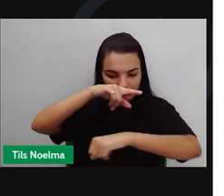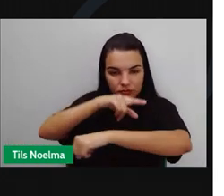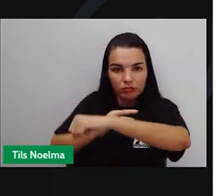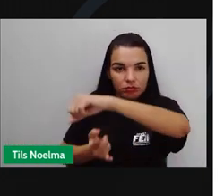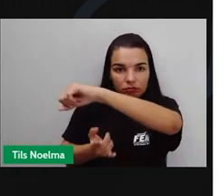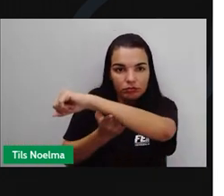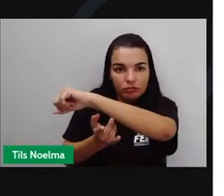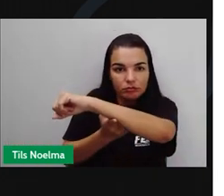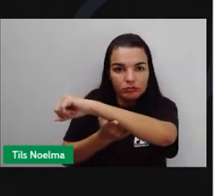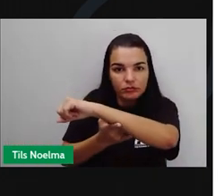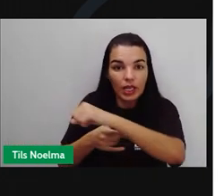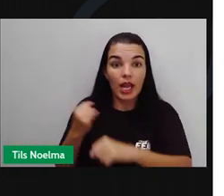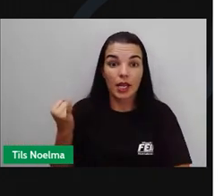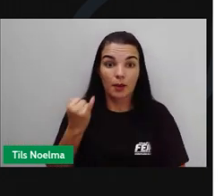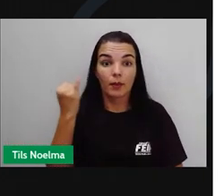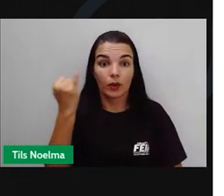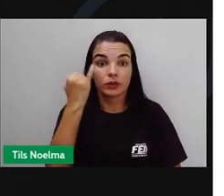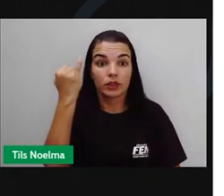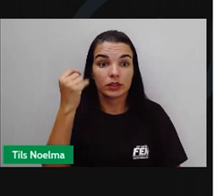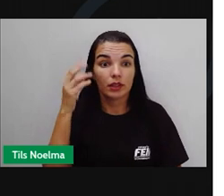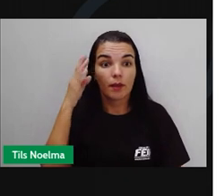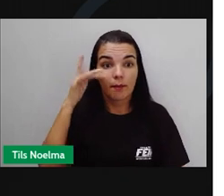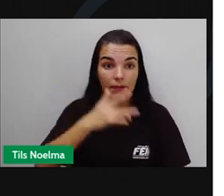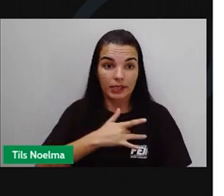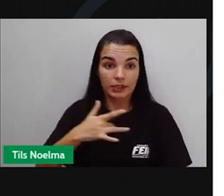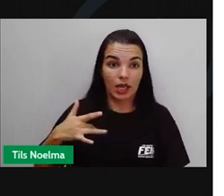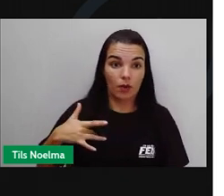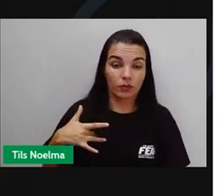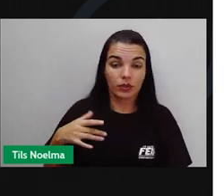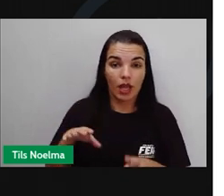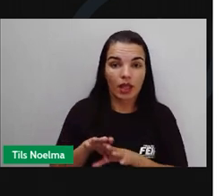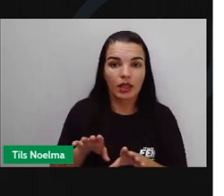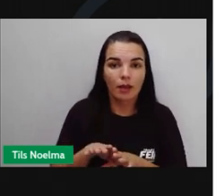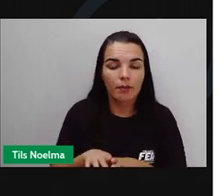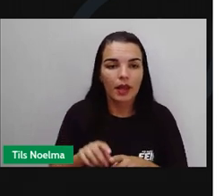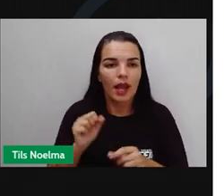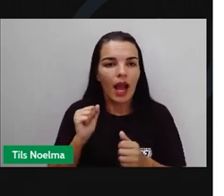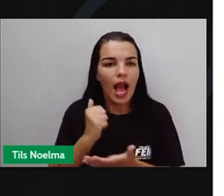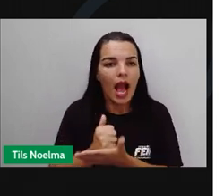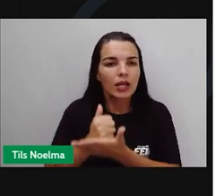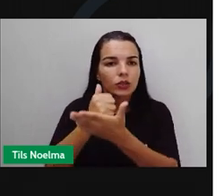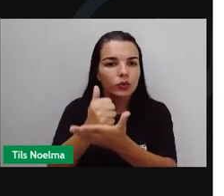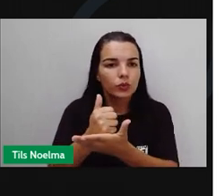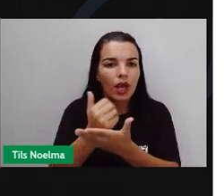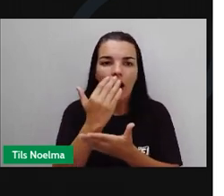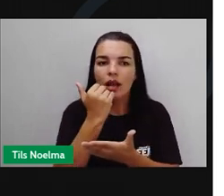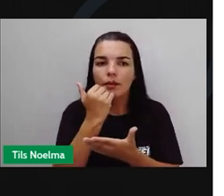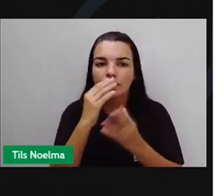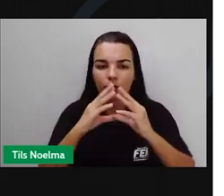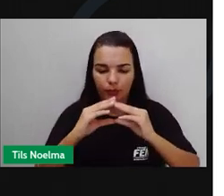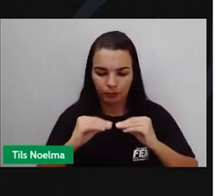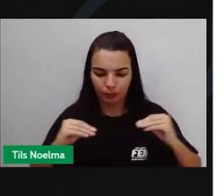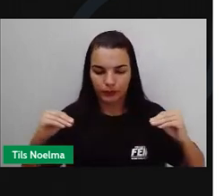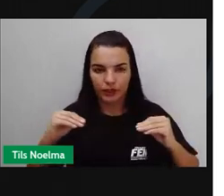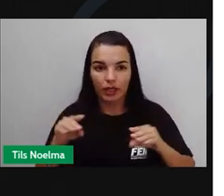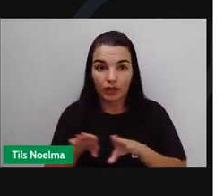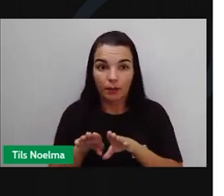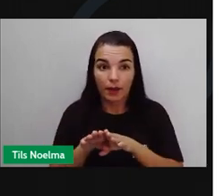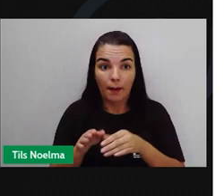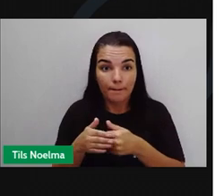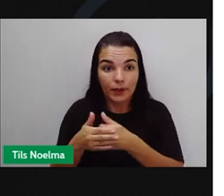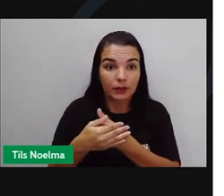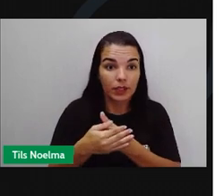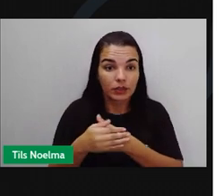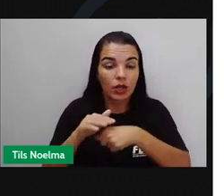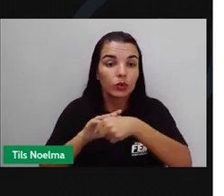são importantes para a saúde. Além de participarem da digestão, eles protegem o corpo contra doenças. Os micro